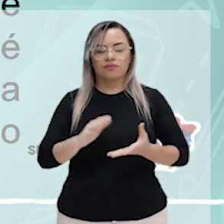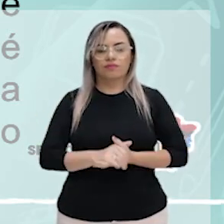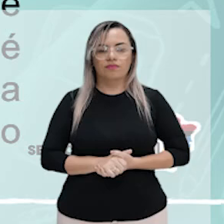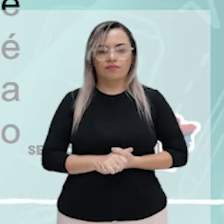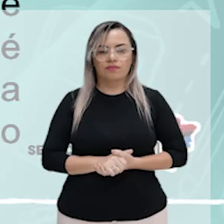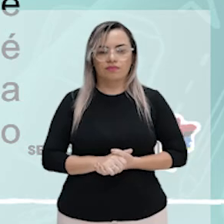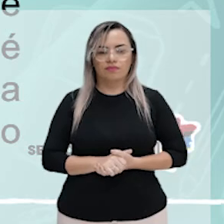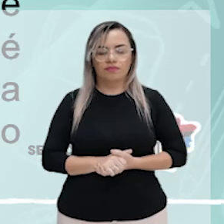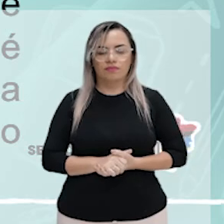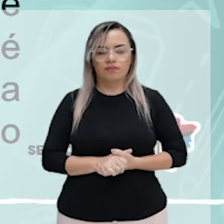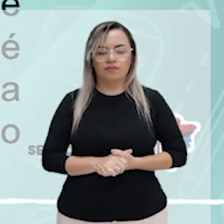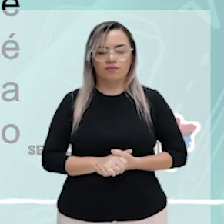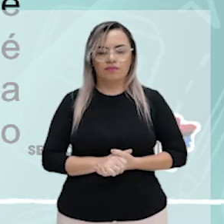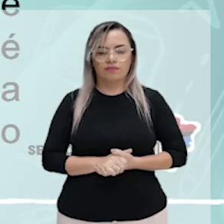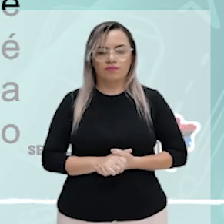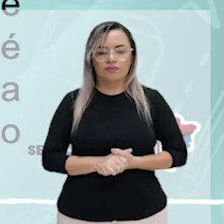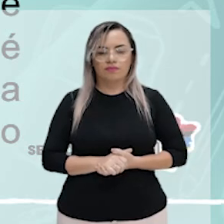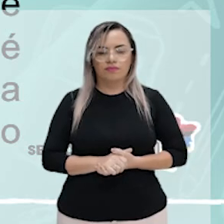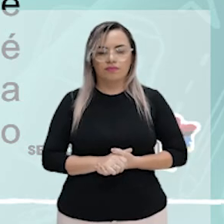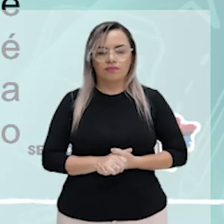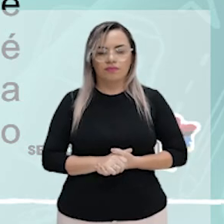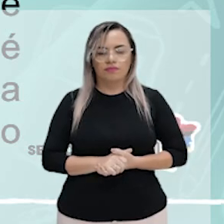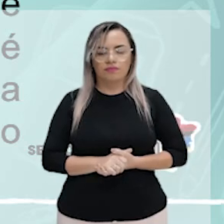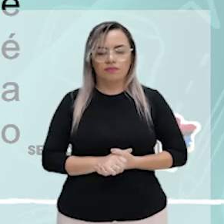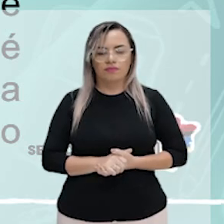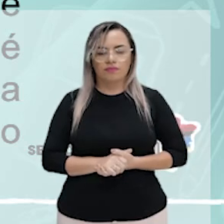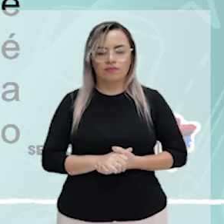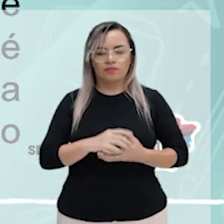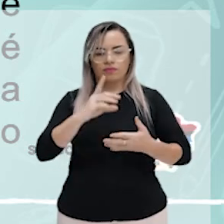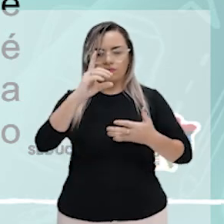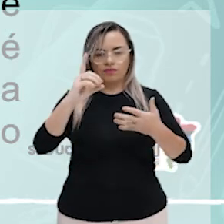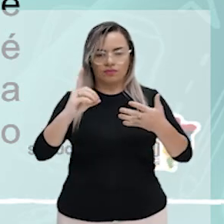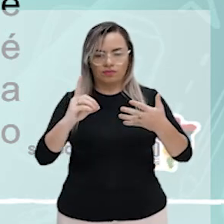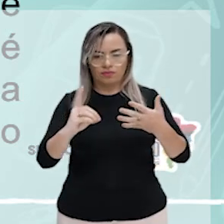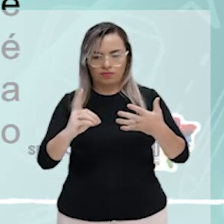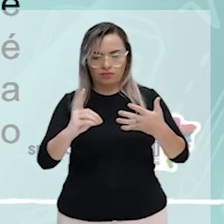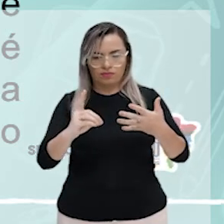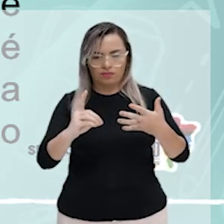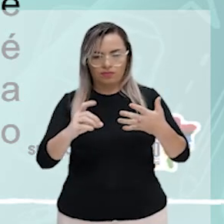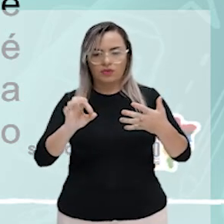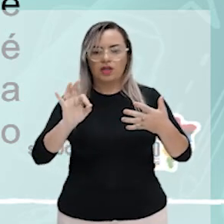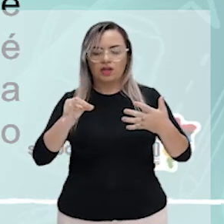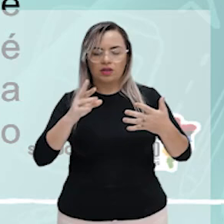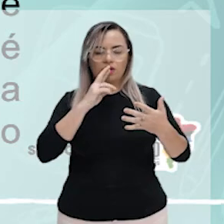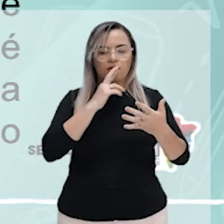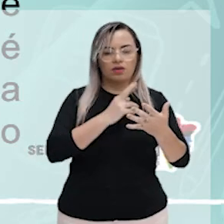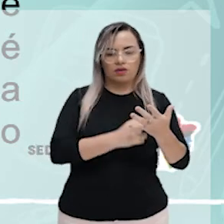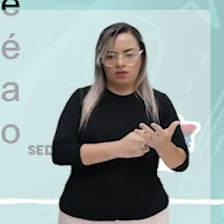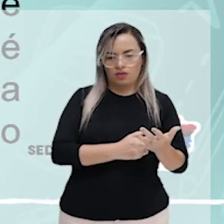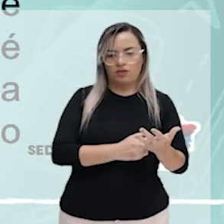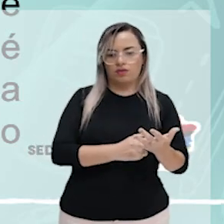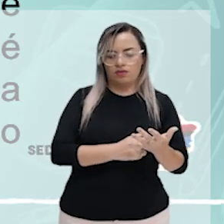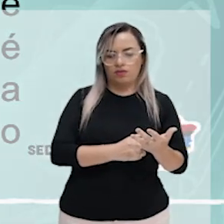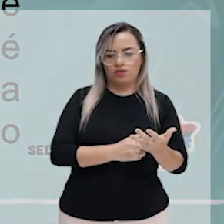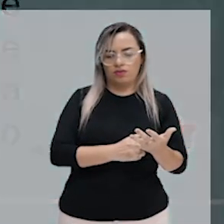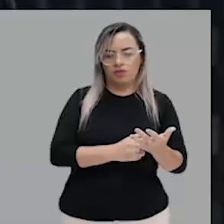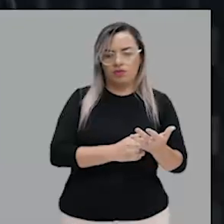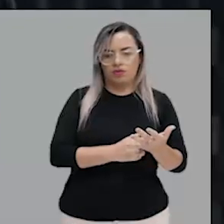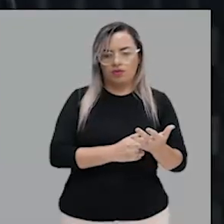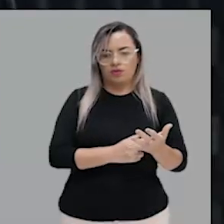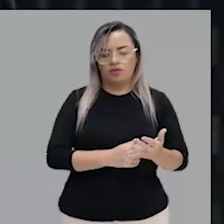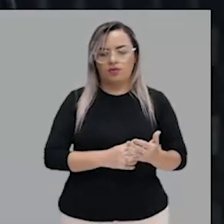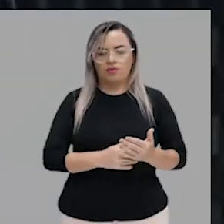Um e três. A construção da frase dois estava correta. Informei-lhe do meu desprezo. O verbo